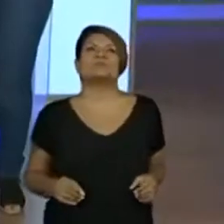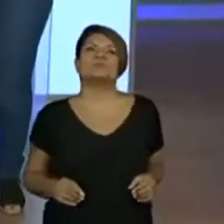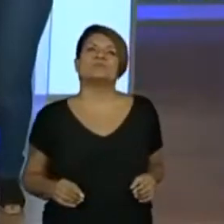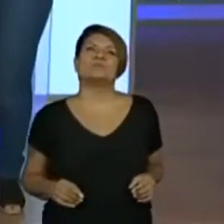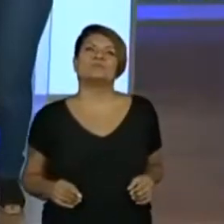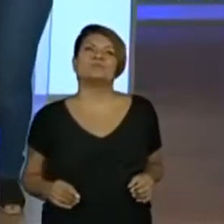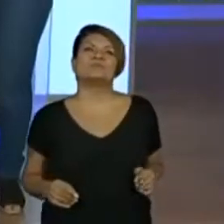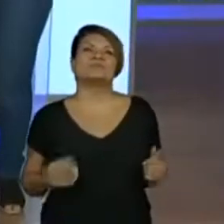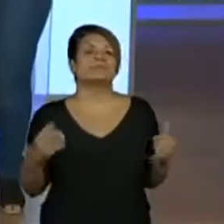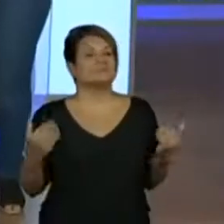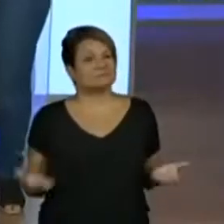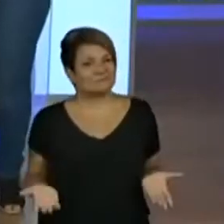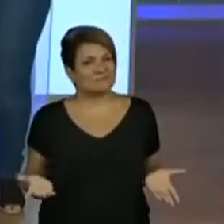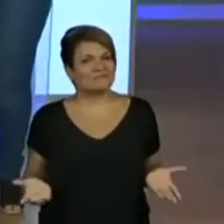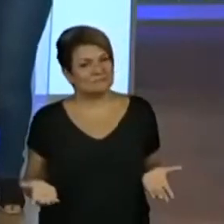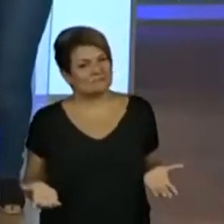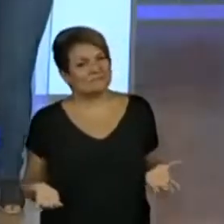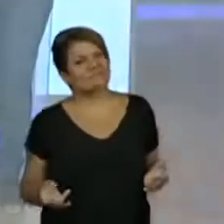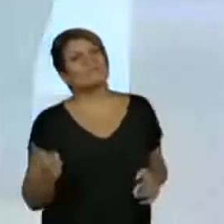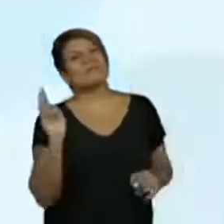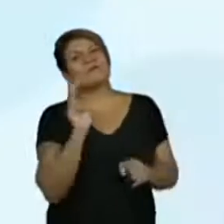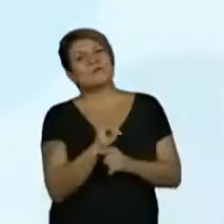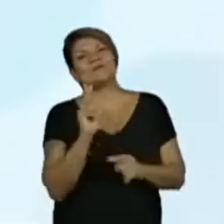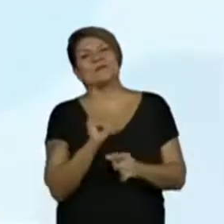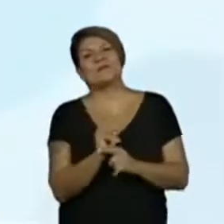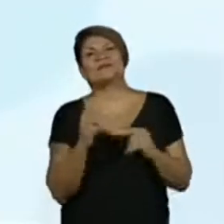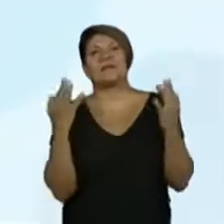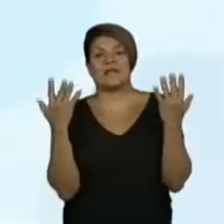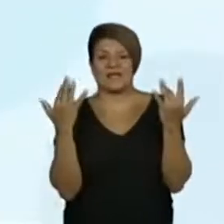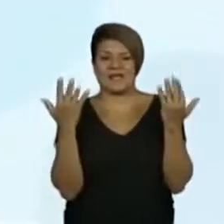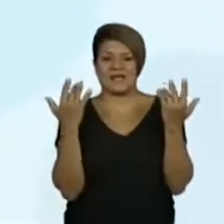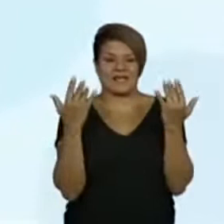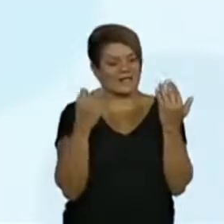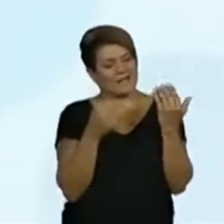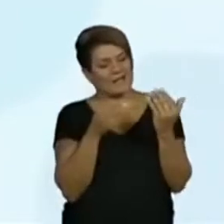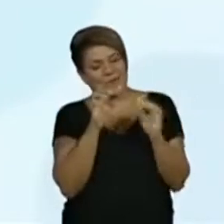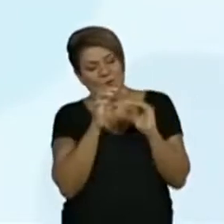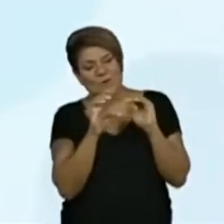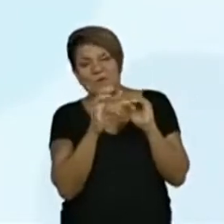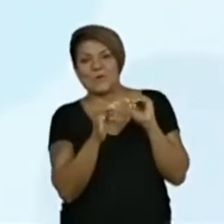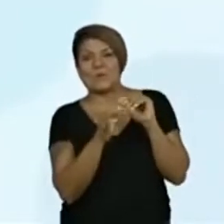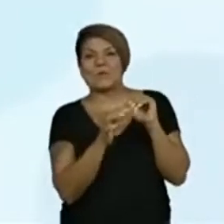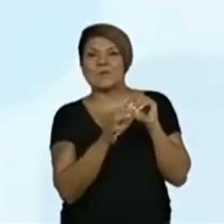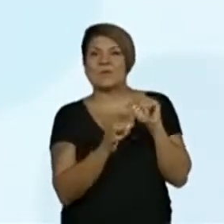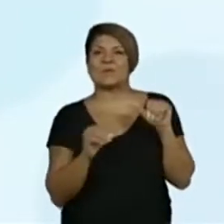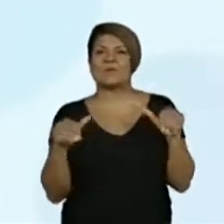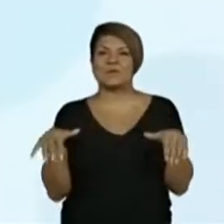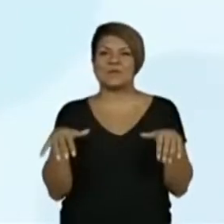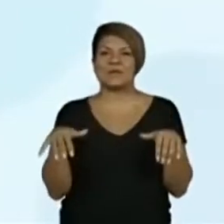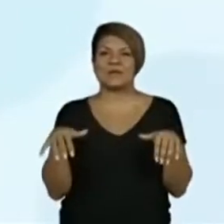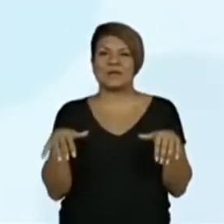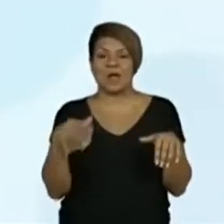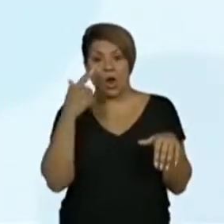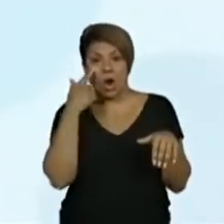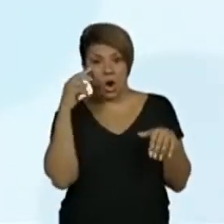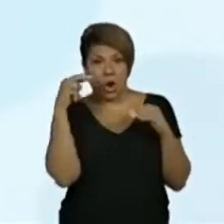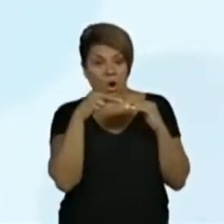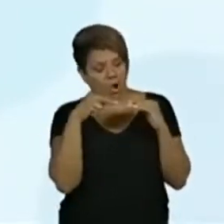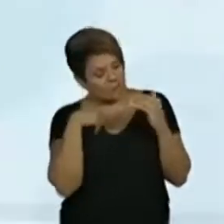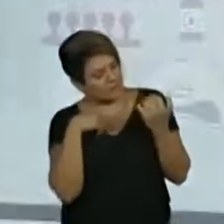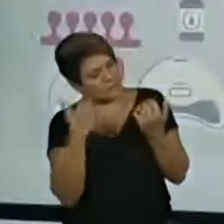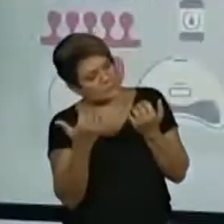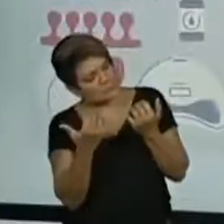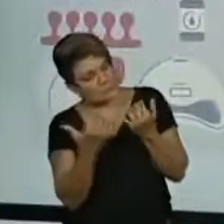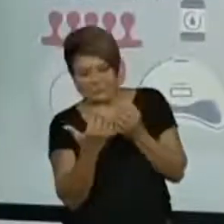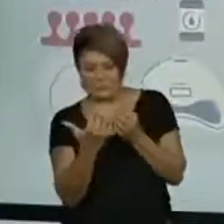Olha lá, então. Nós vamos cuidar das nossas unhas. Olhem as unhas de vocês, as da Pro Kelly.